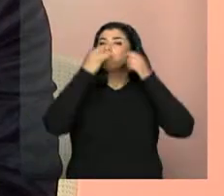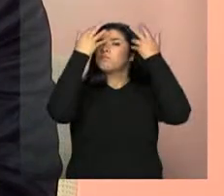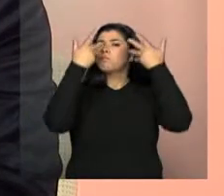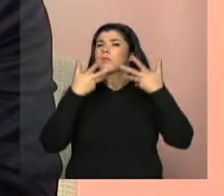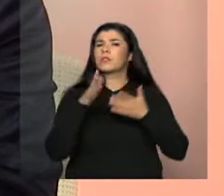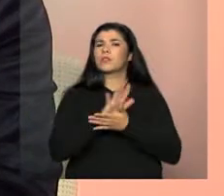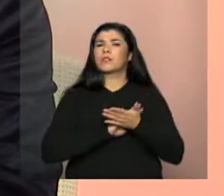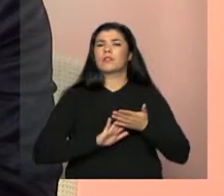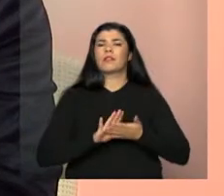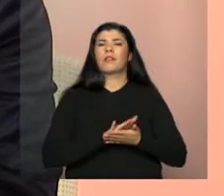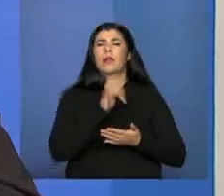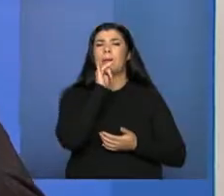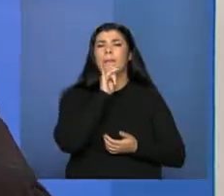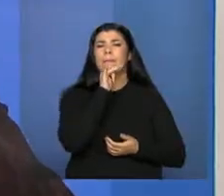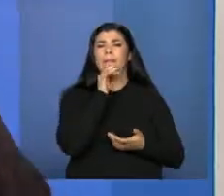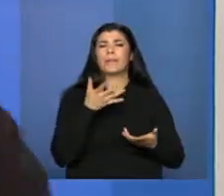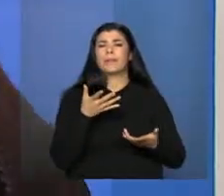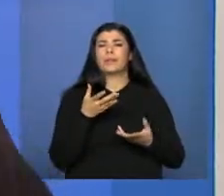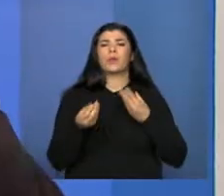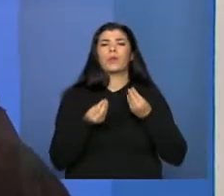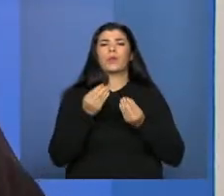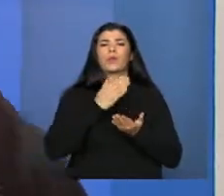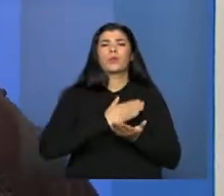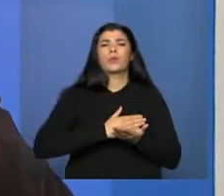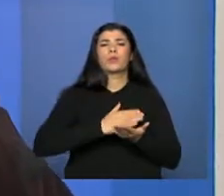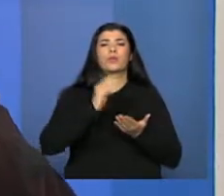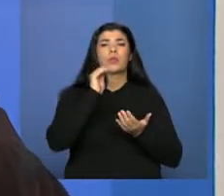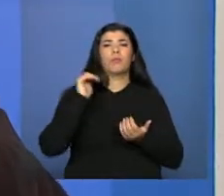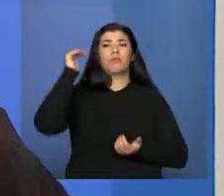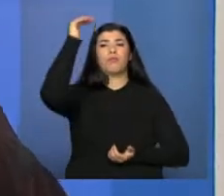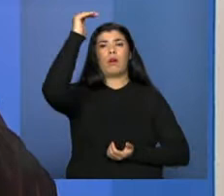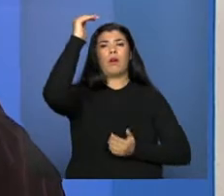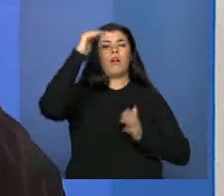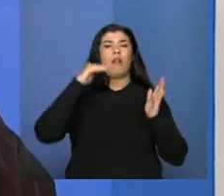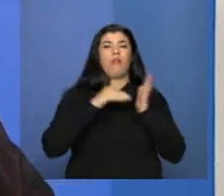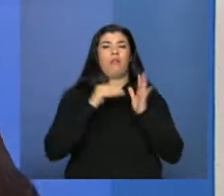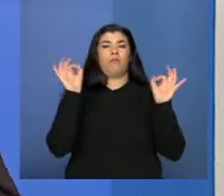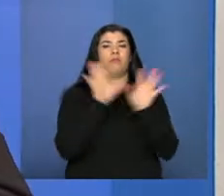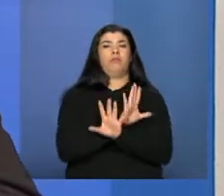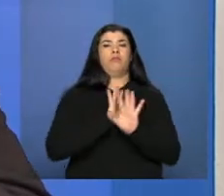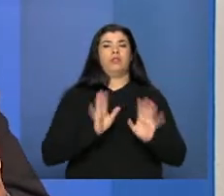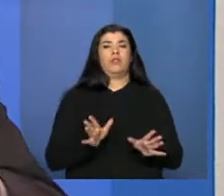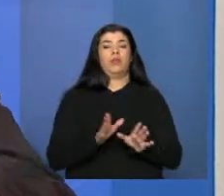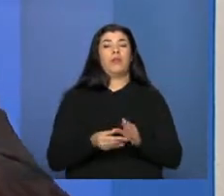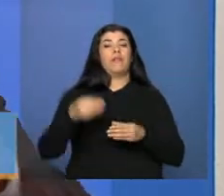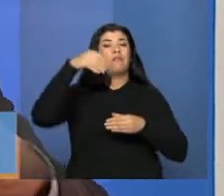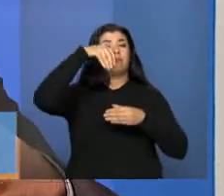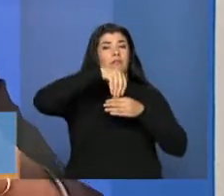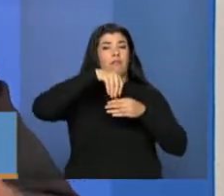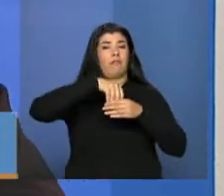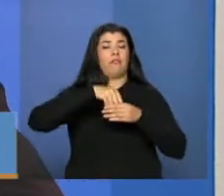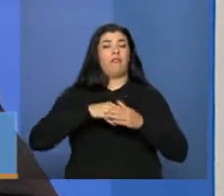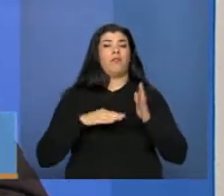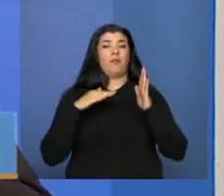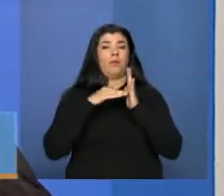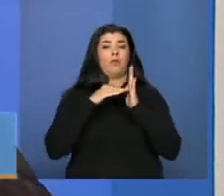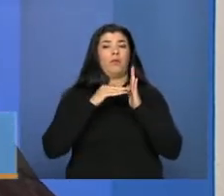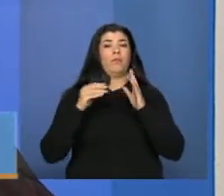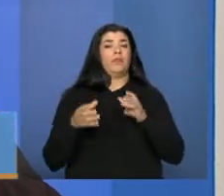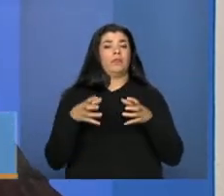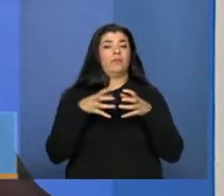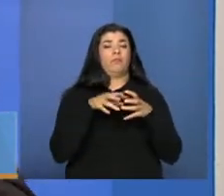falando ainda a partir de cima, estourou o limite, nós estamos falando para dentro do limite, como que nós estamos